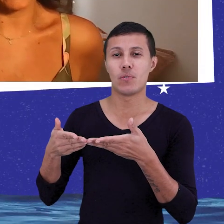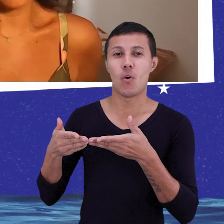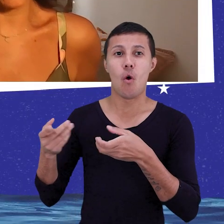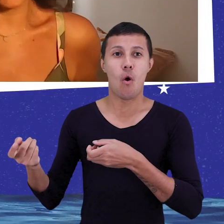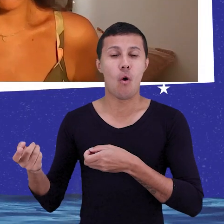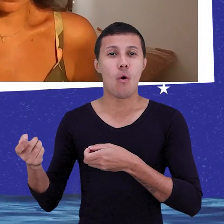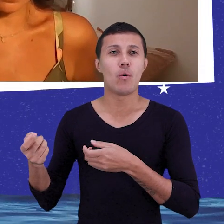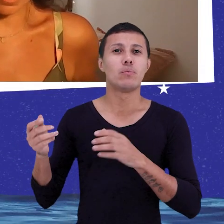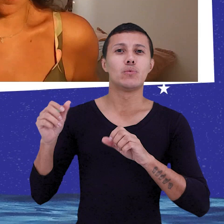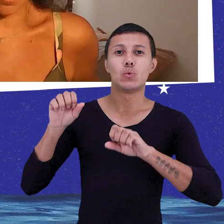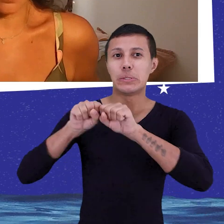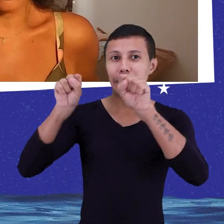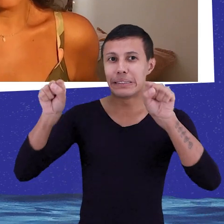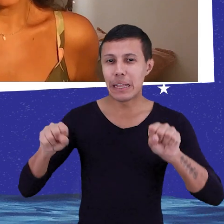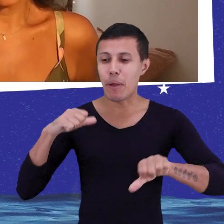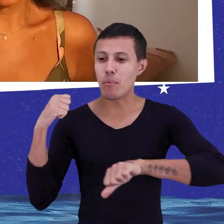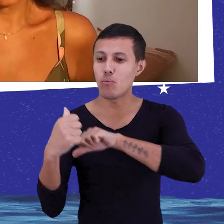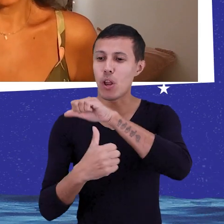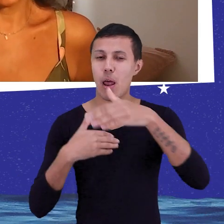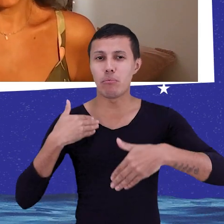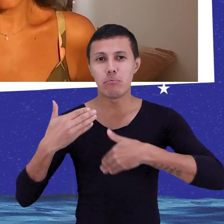estamos nos transformando em um ecossistema.